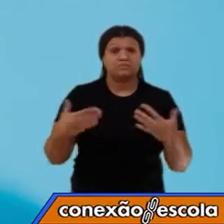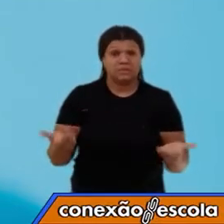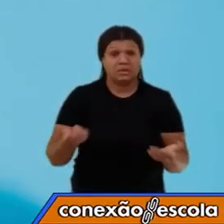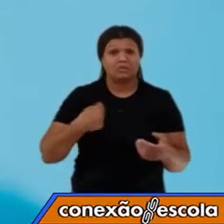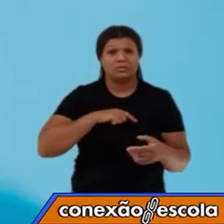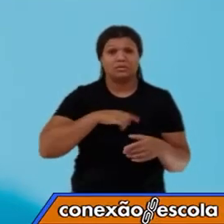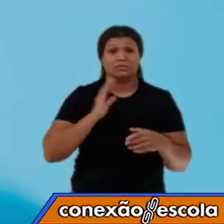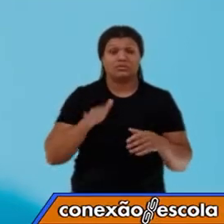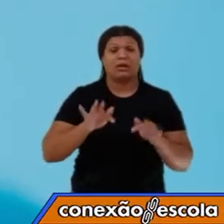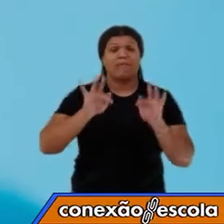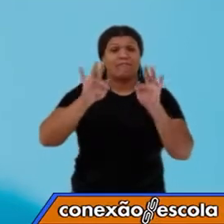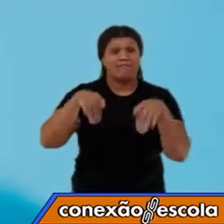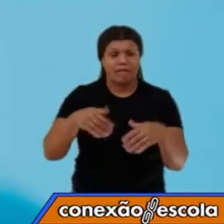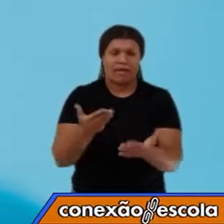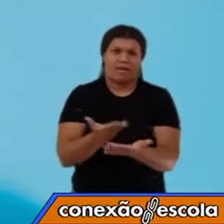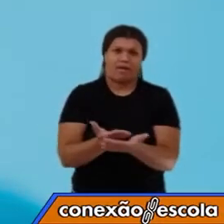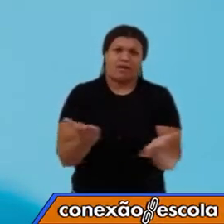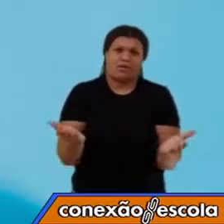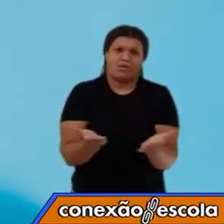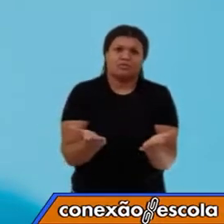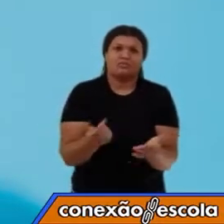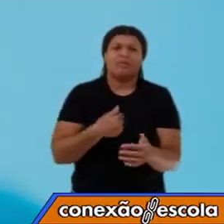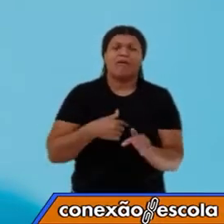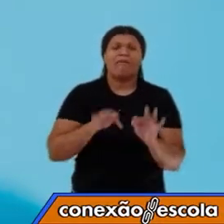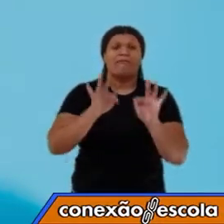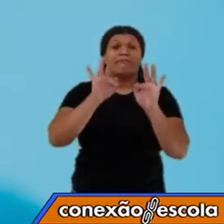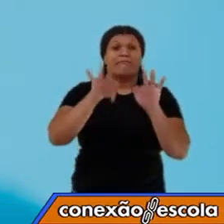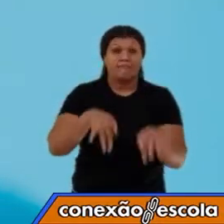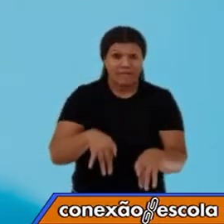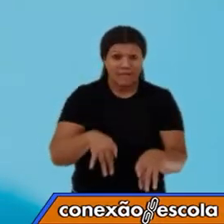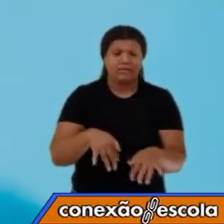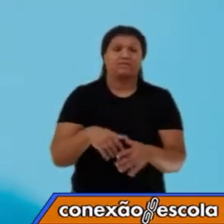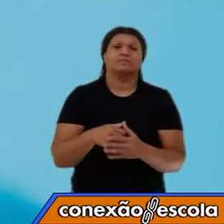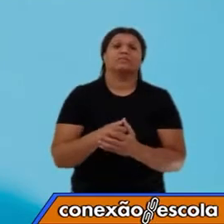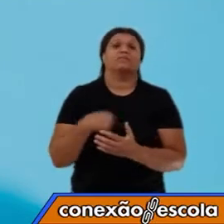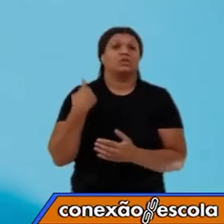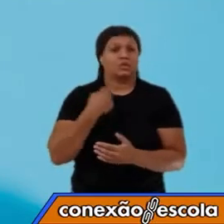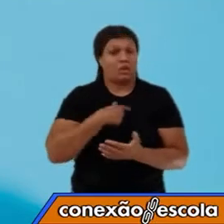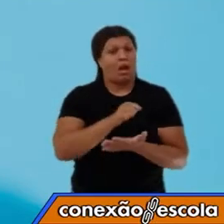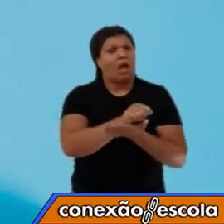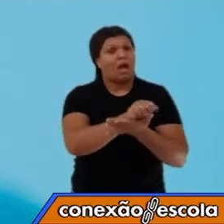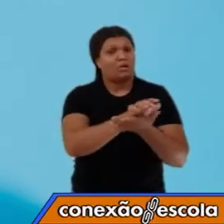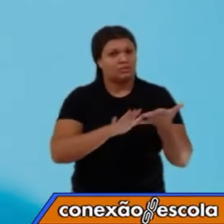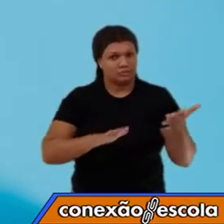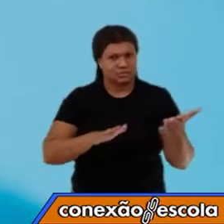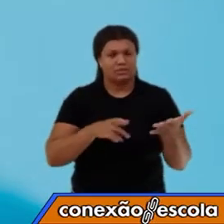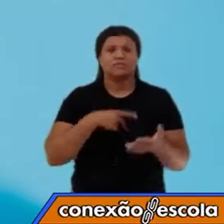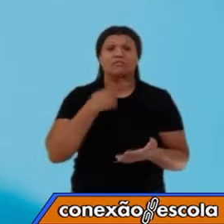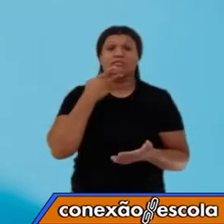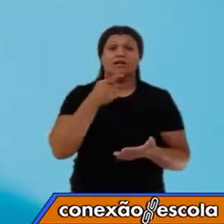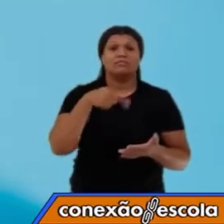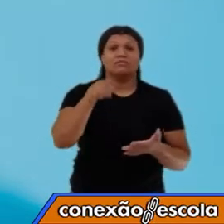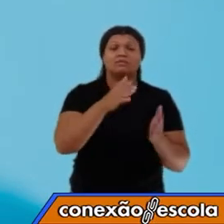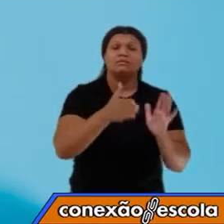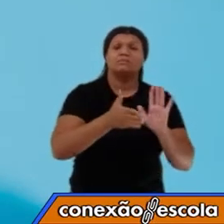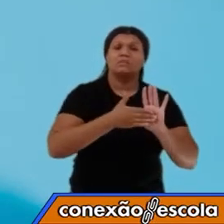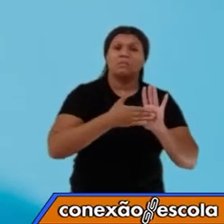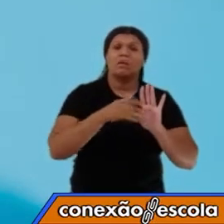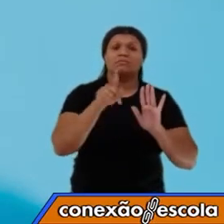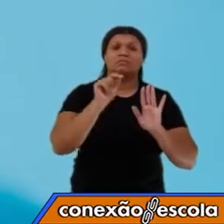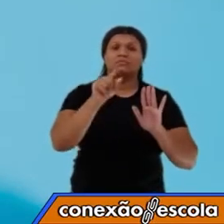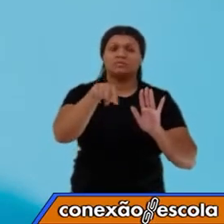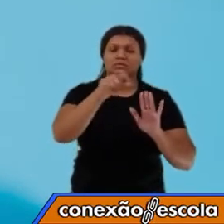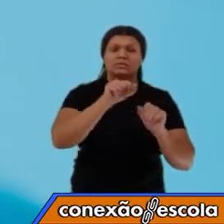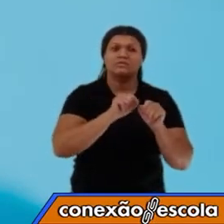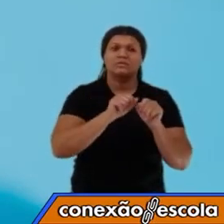fim da nossa aula de hoje e para finalizar as nossas atividades. Eu vou propor que vocês realizem um